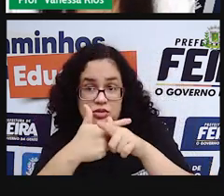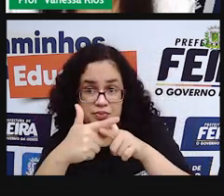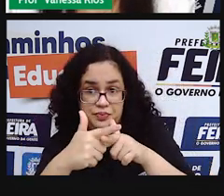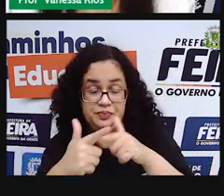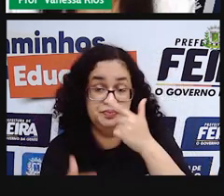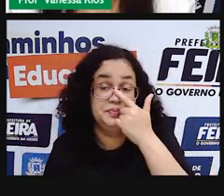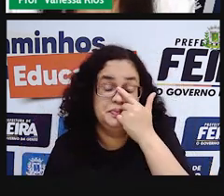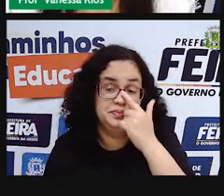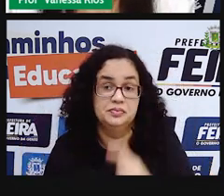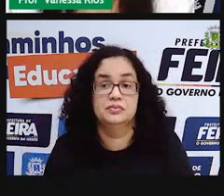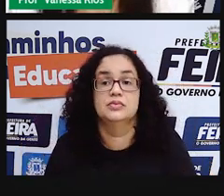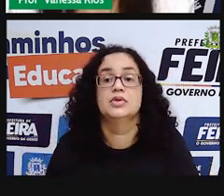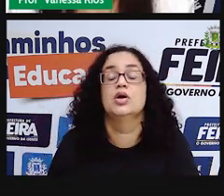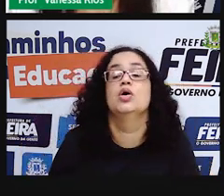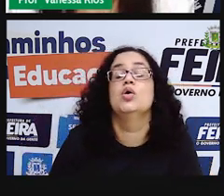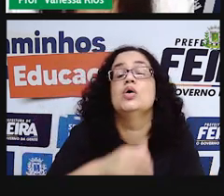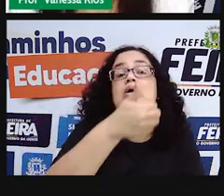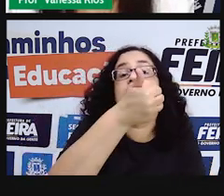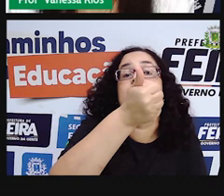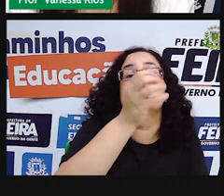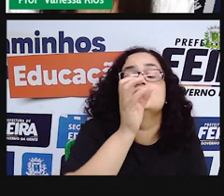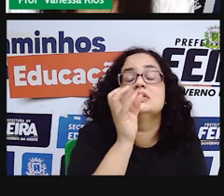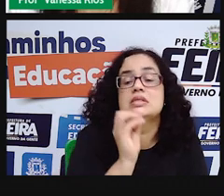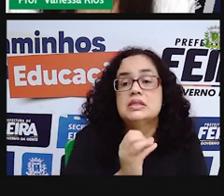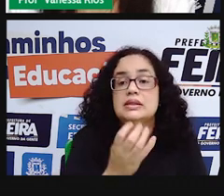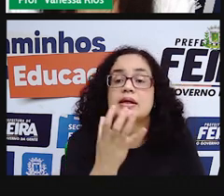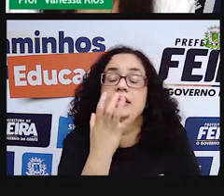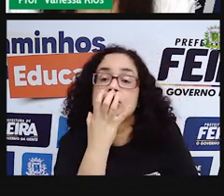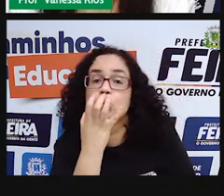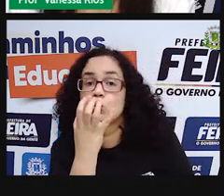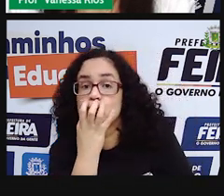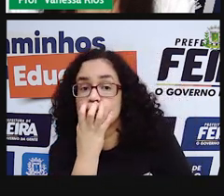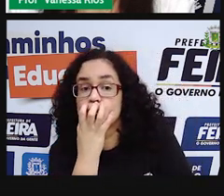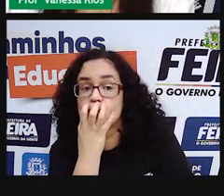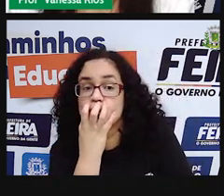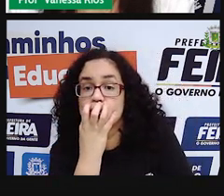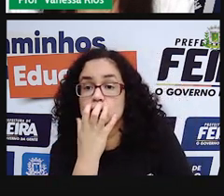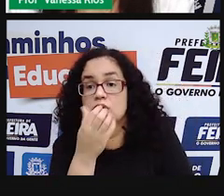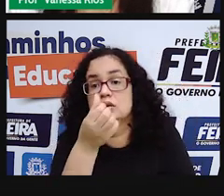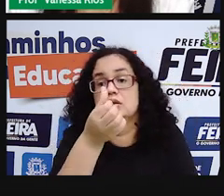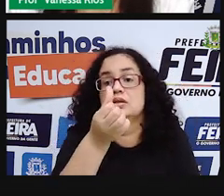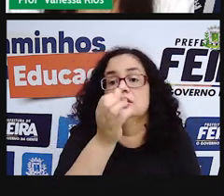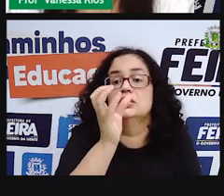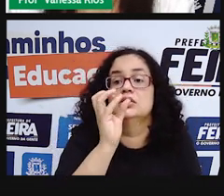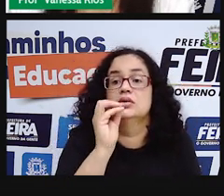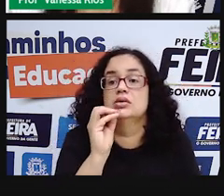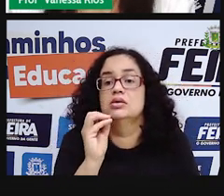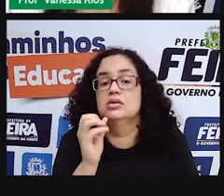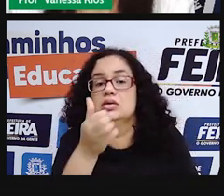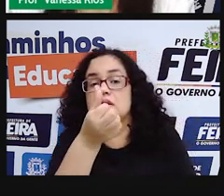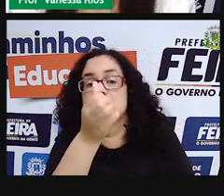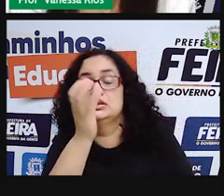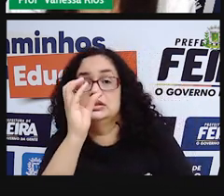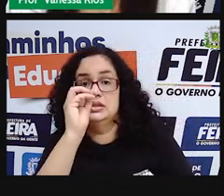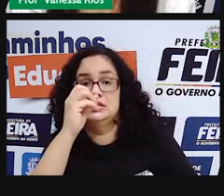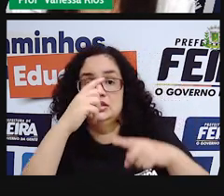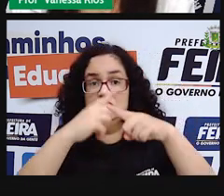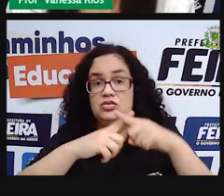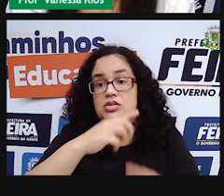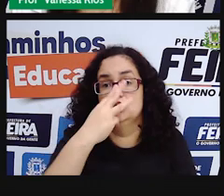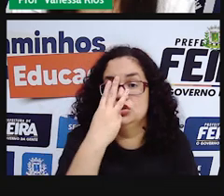E quando forem aí sessenta cachorros, sessenta dividido, ou sessenta vezes três,